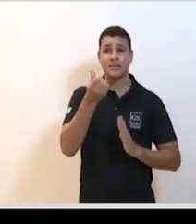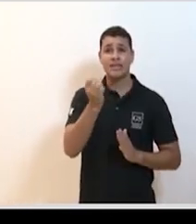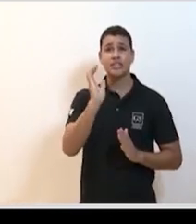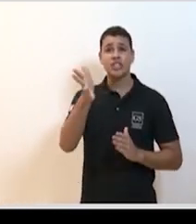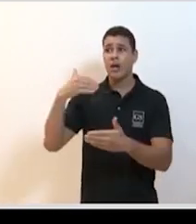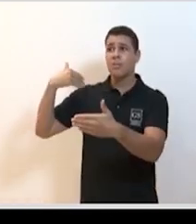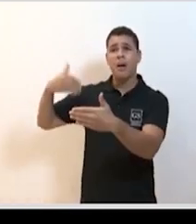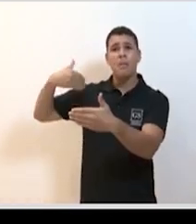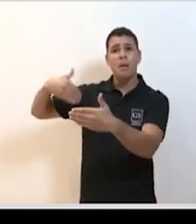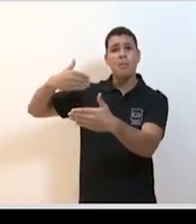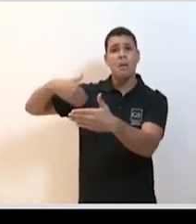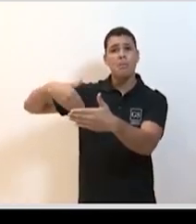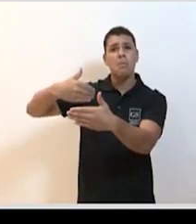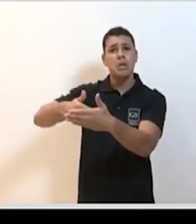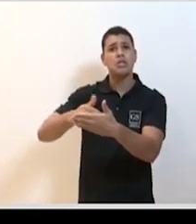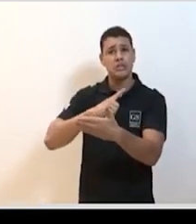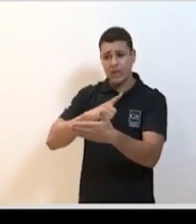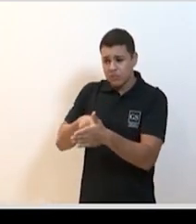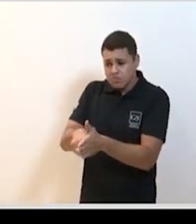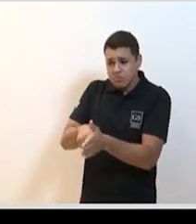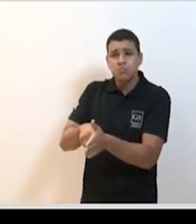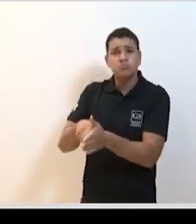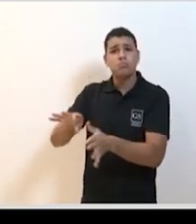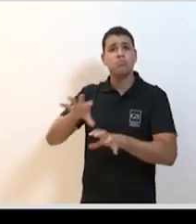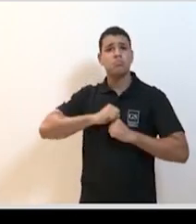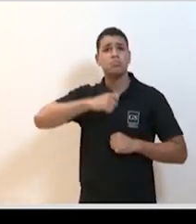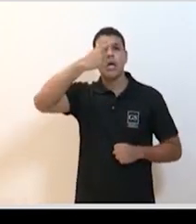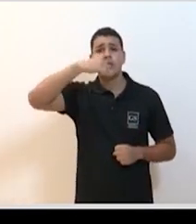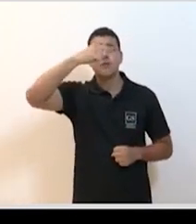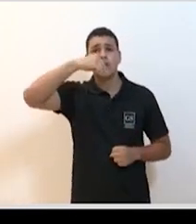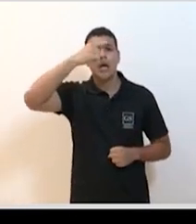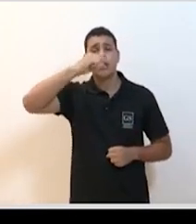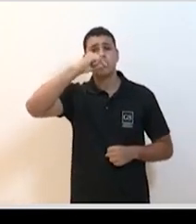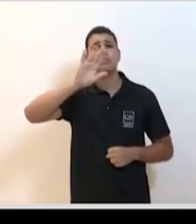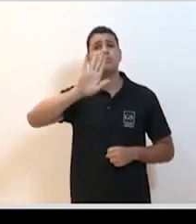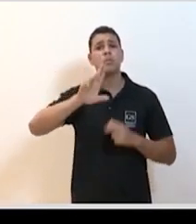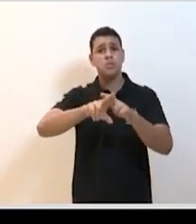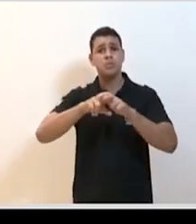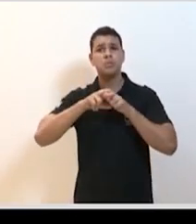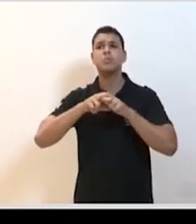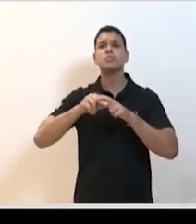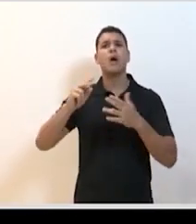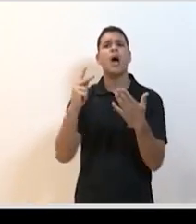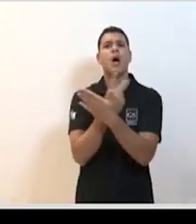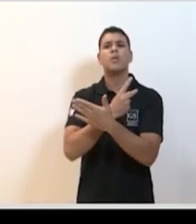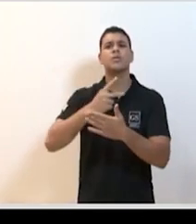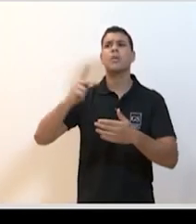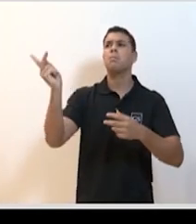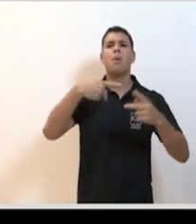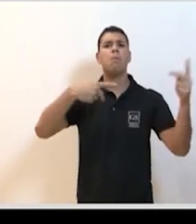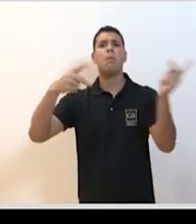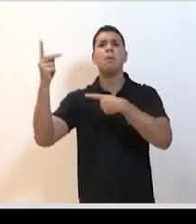causais importantes de resfriados comuns, em torno de um terço dos resfriados comuns que aconteciam mundo afora, todos os anos,